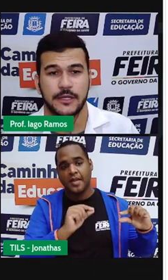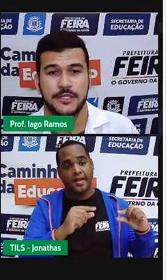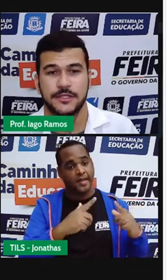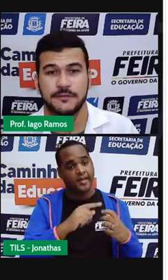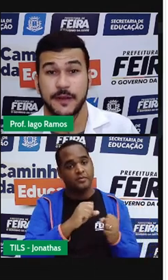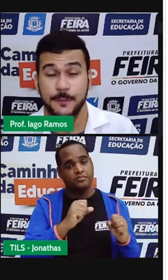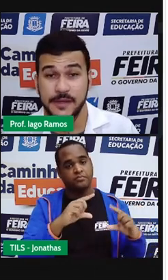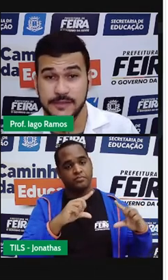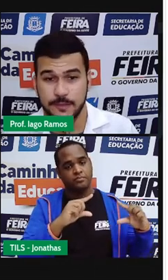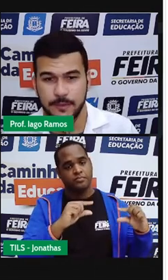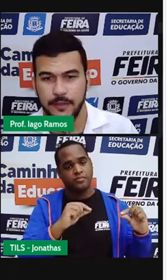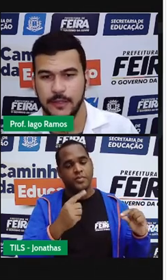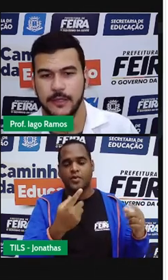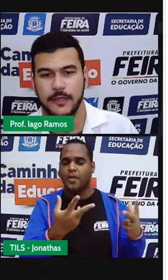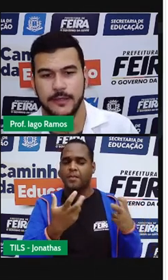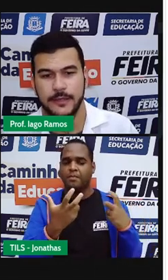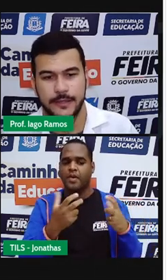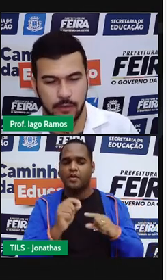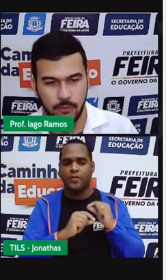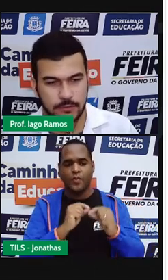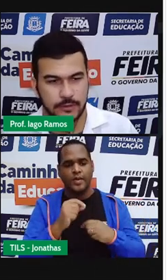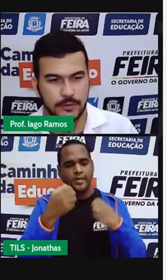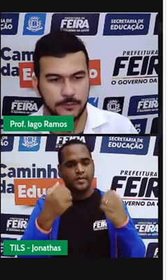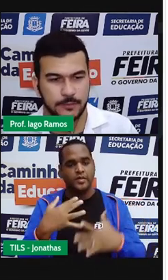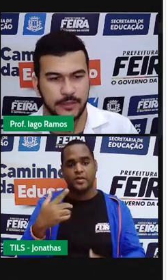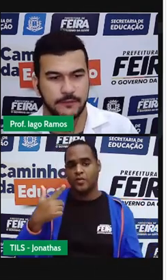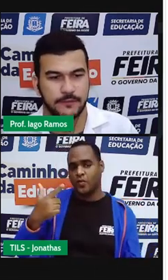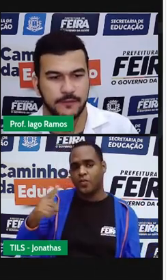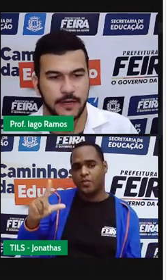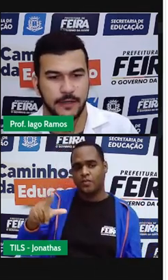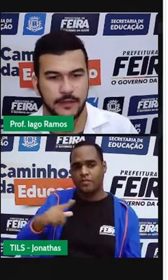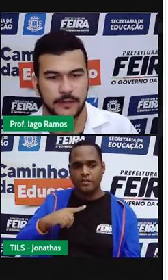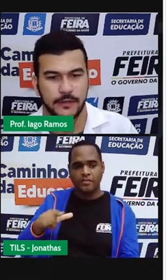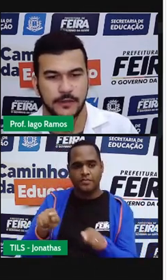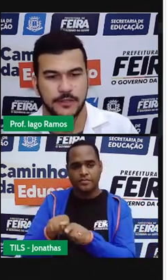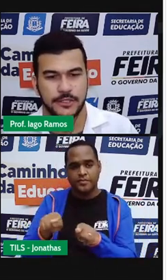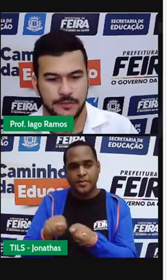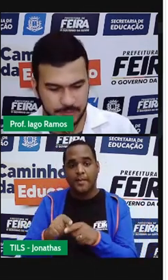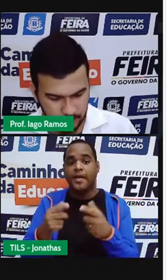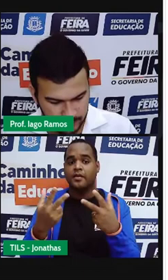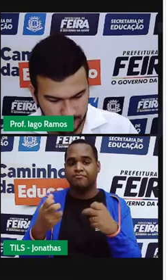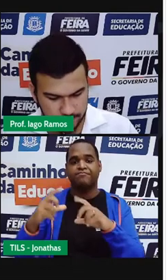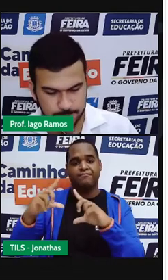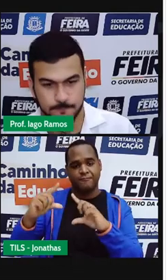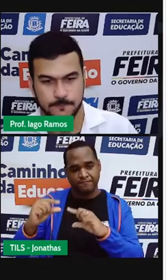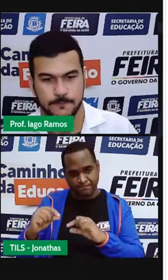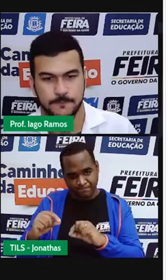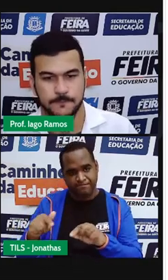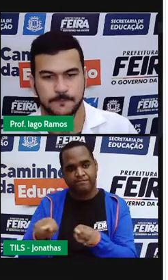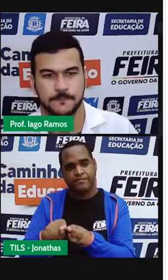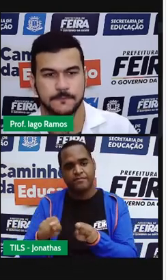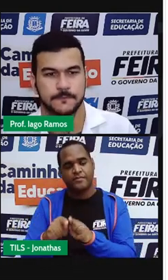A gente vai a vai que a outra também vai diminuir.